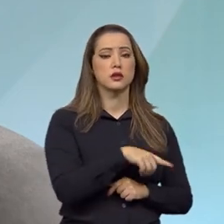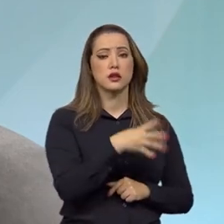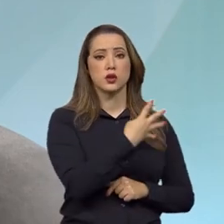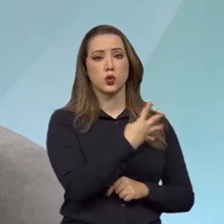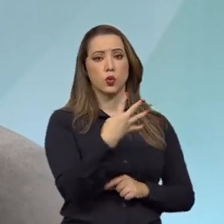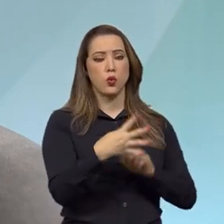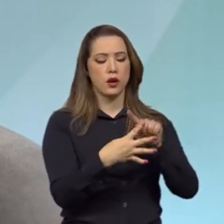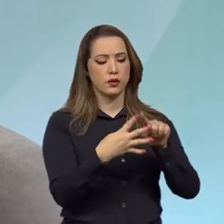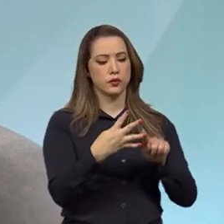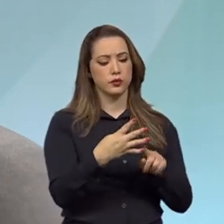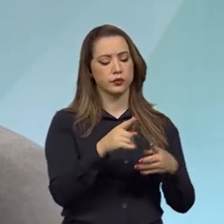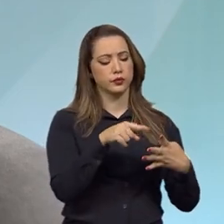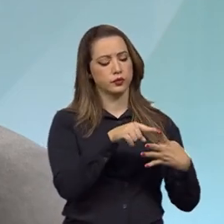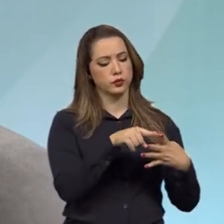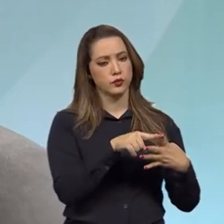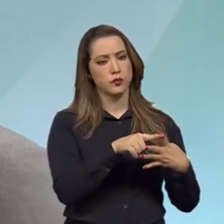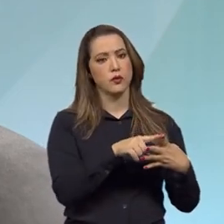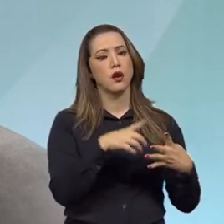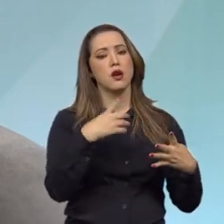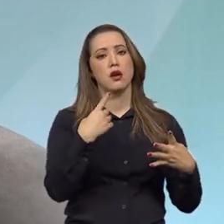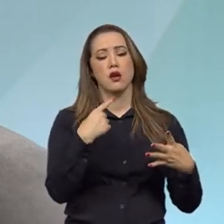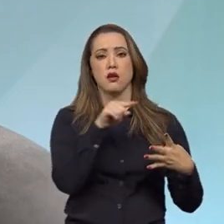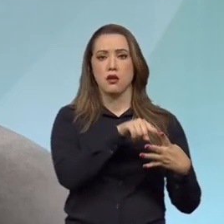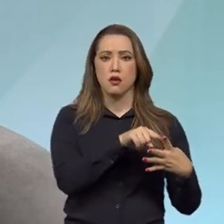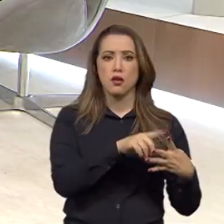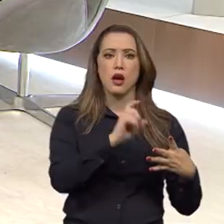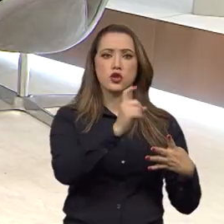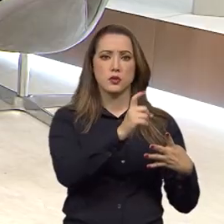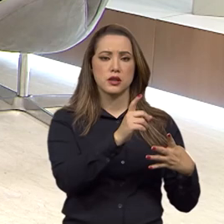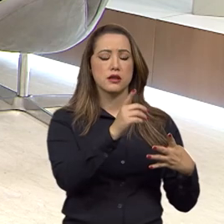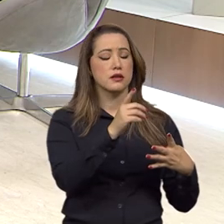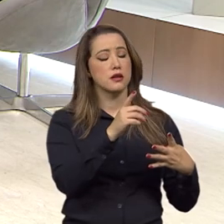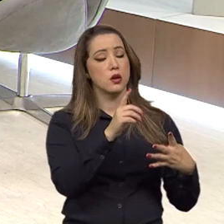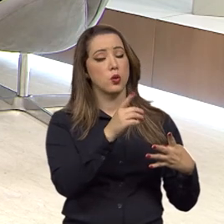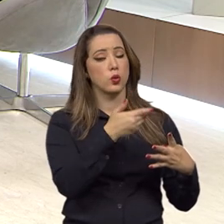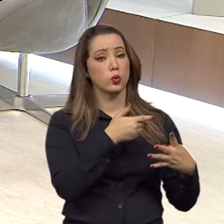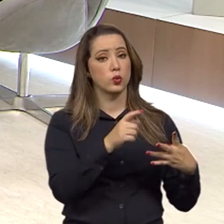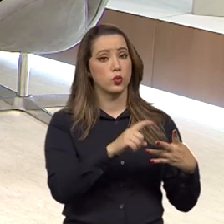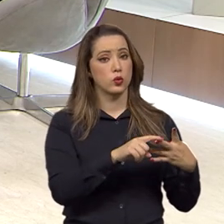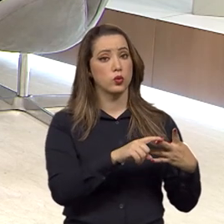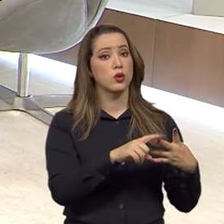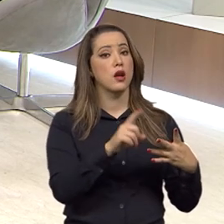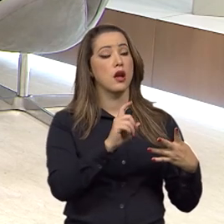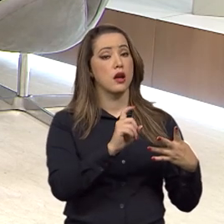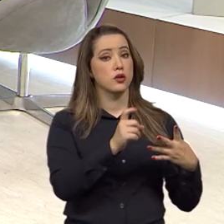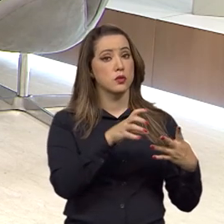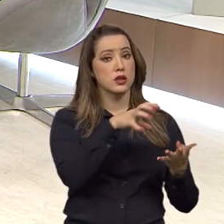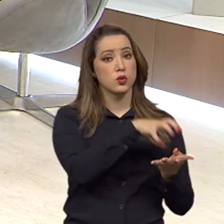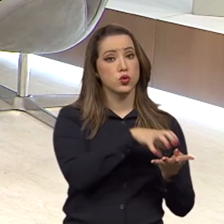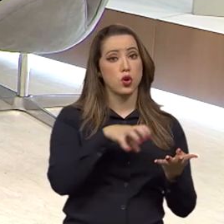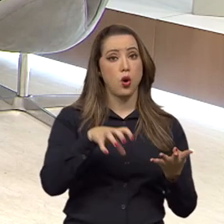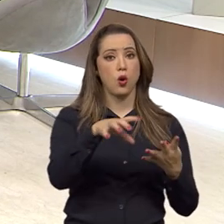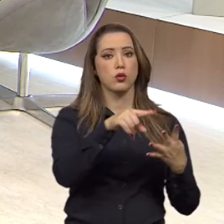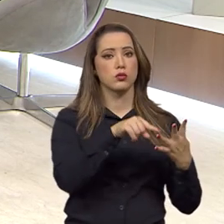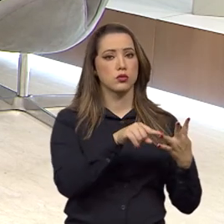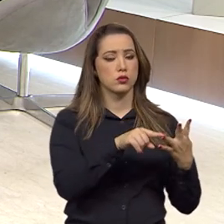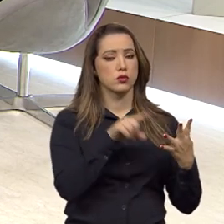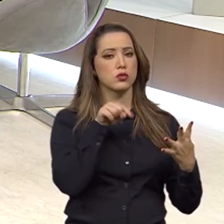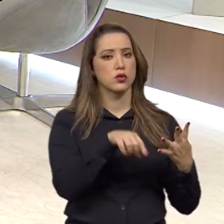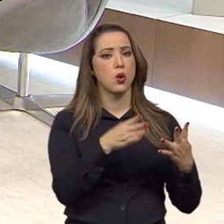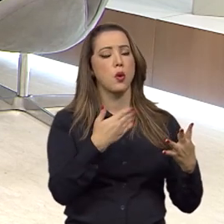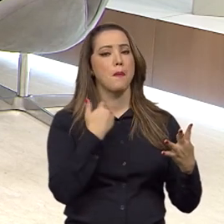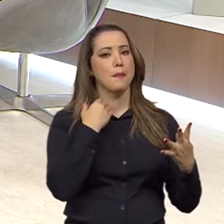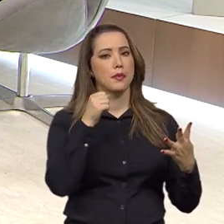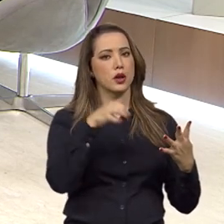carreiras, a carreira ligada diretamente à administração direta, a carreira ligada à administração indireta, a carreira ligada ao Banco Central